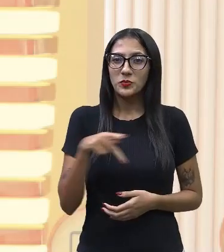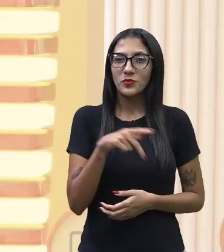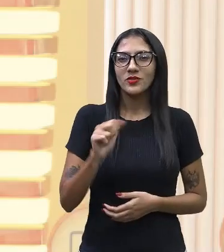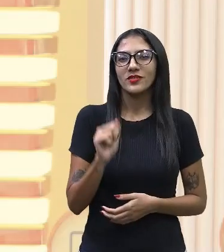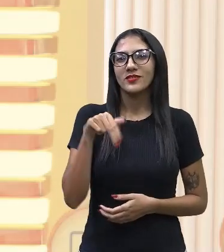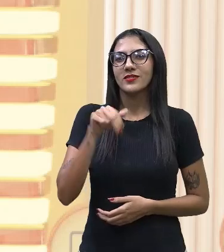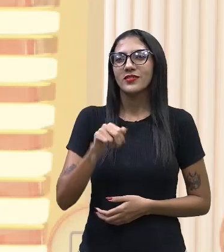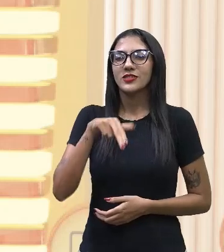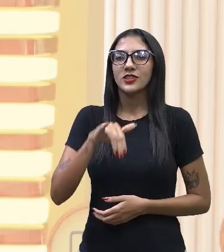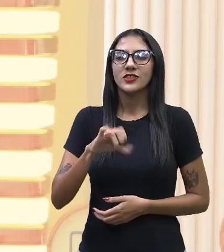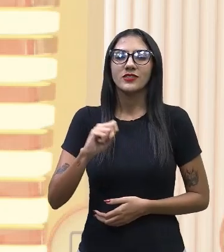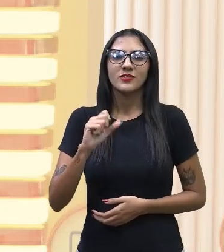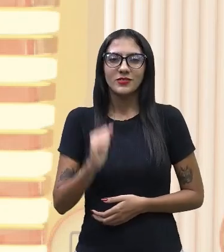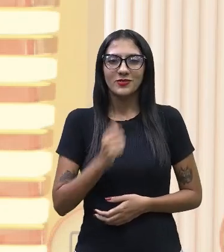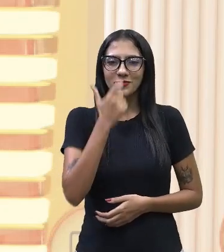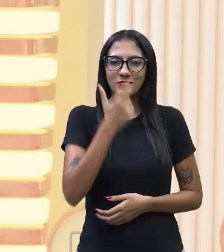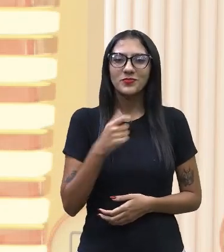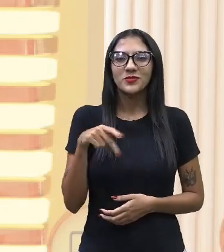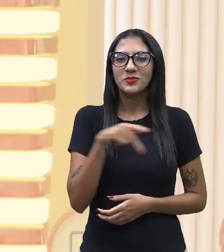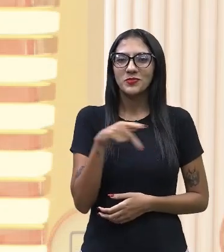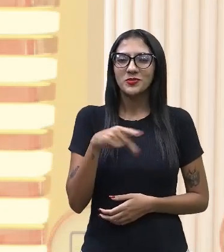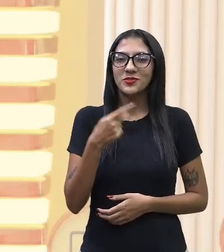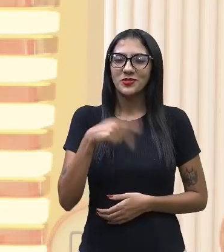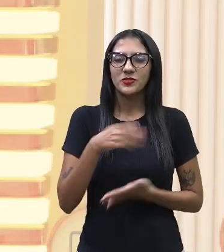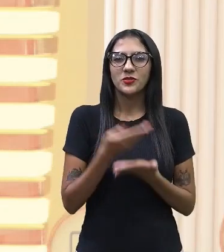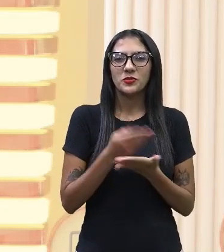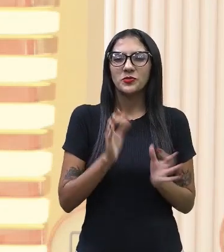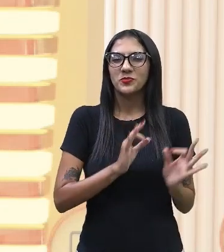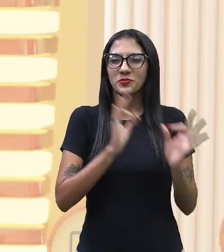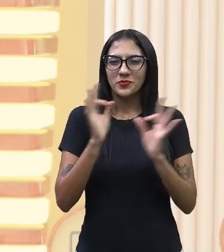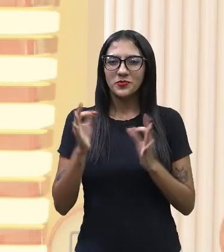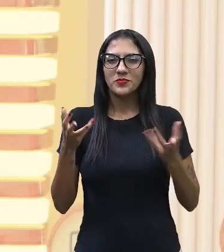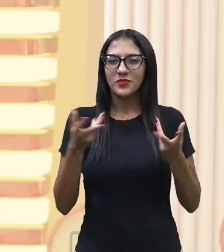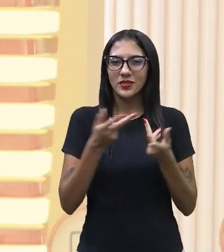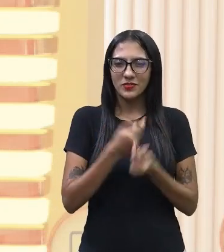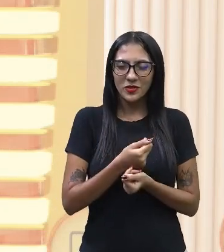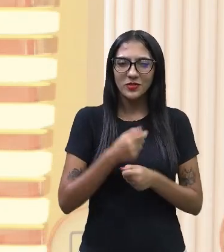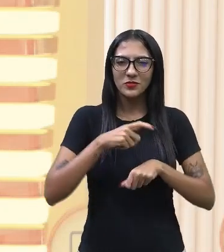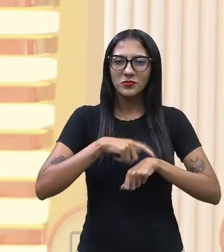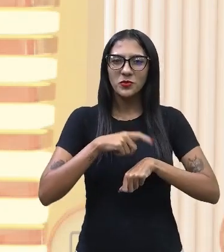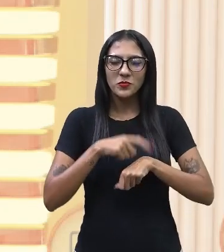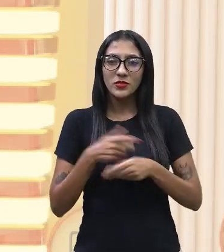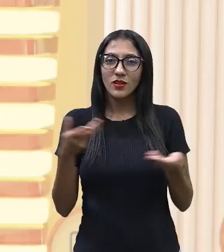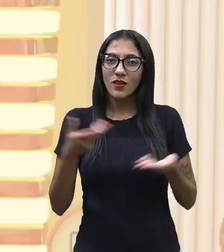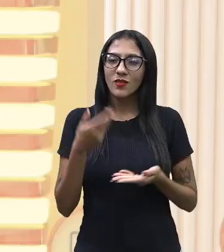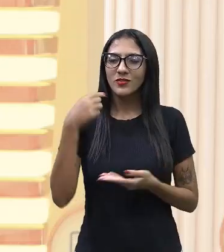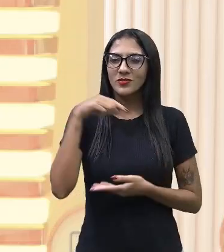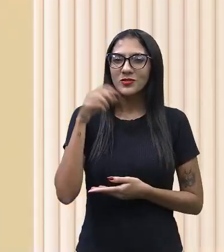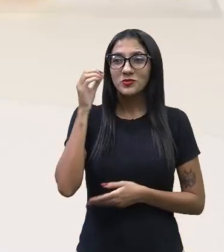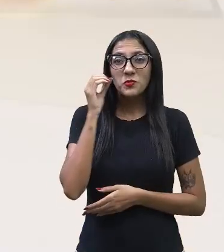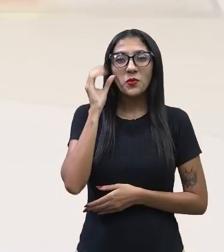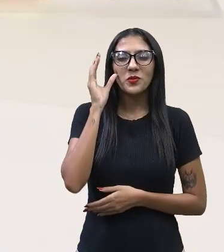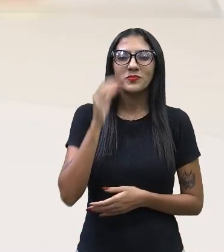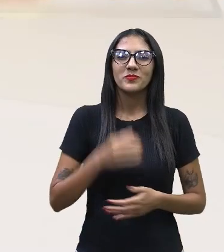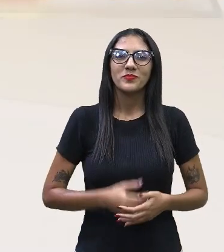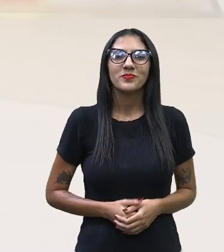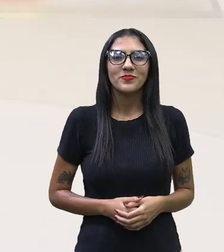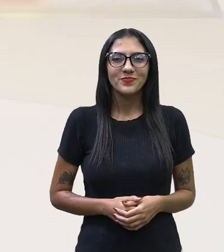Ananias Carvalho e serei o seu professor nessa aula maravilhosa e esse momento de obtenção de conhecimento.